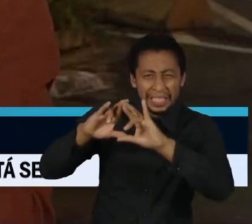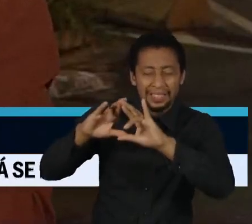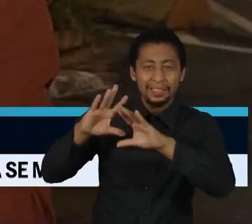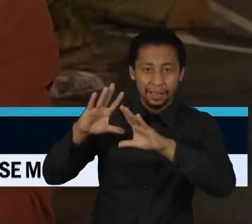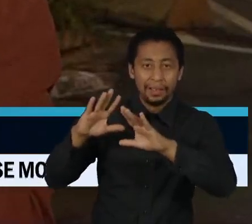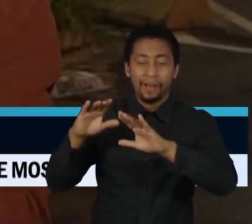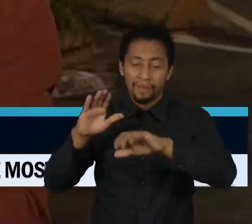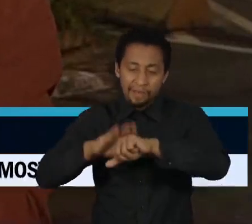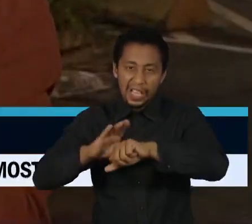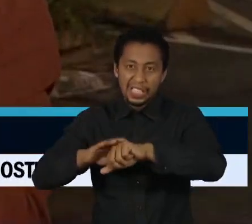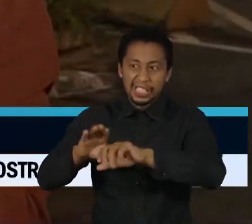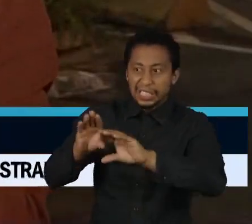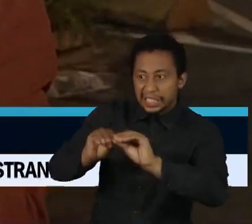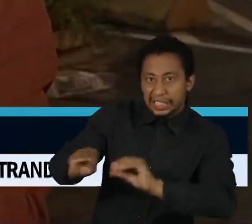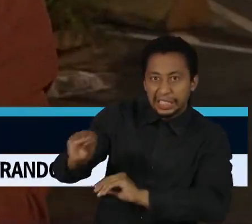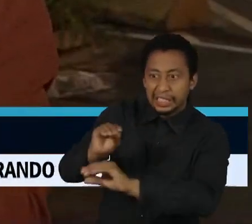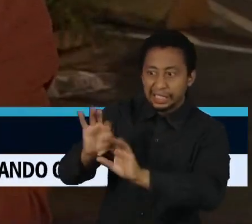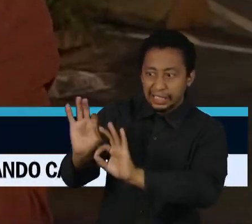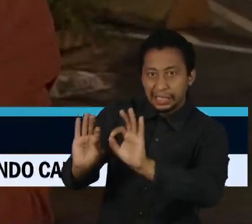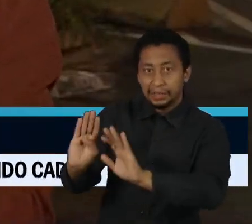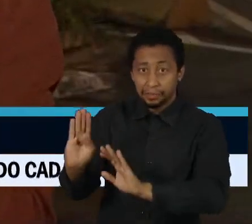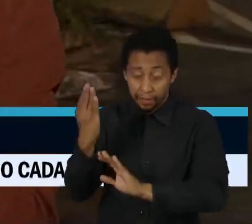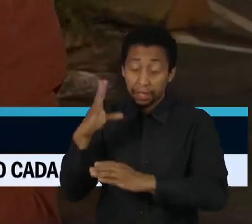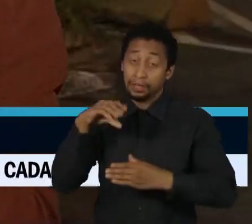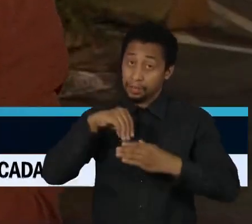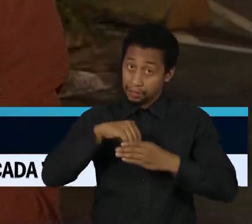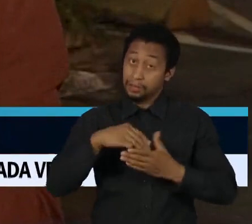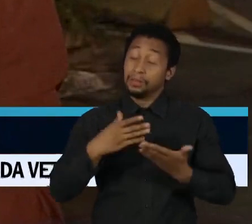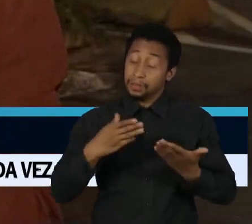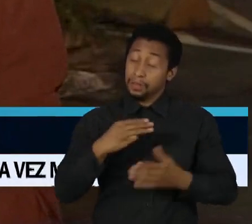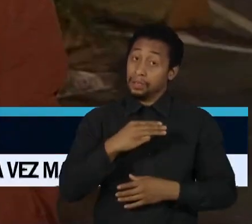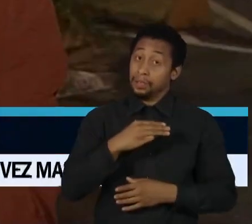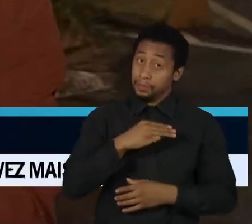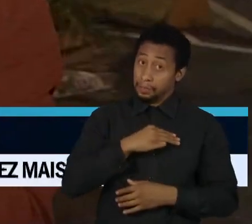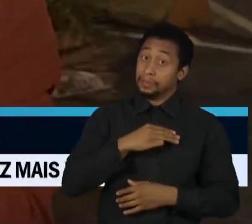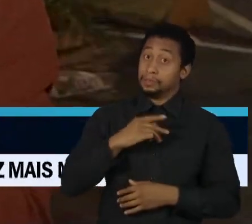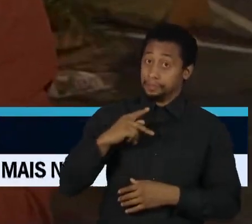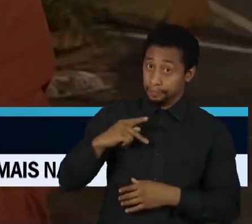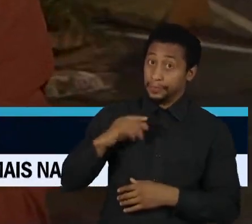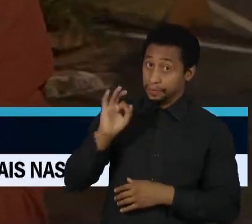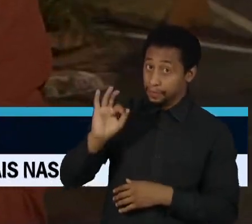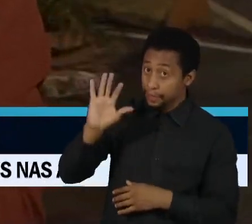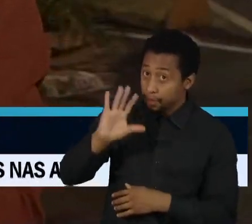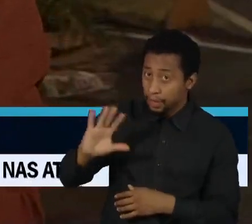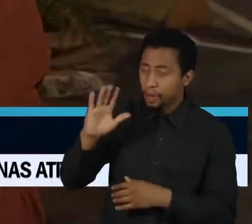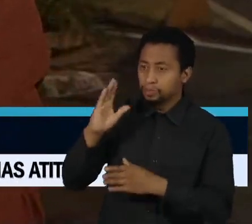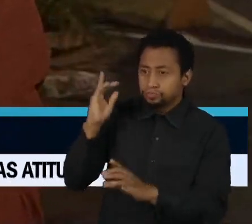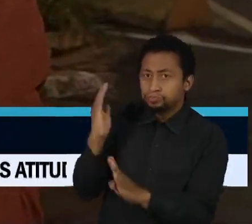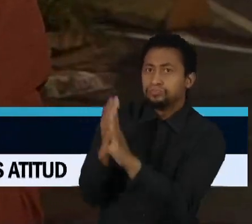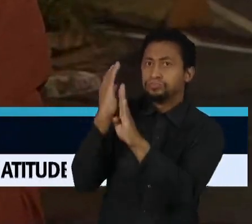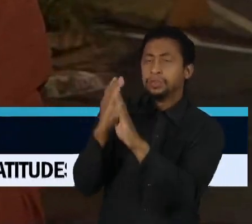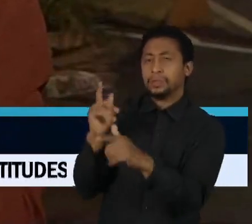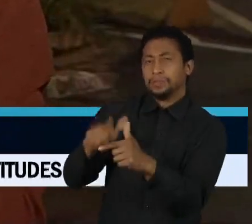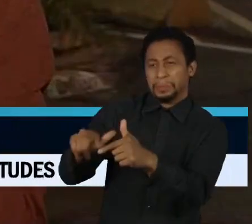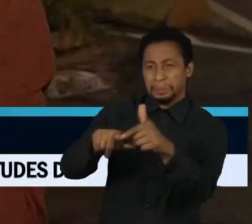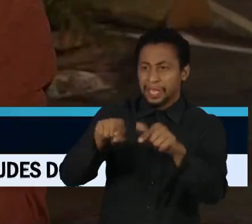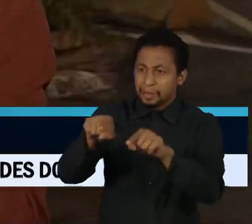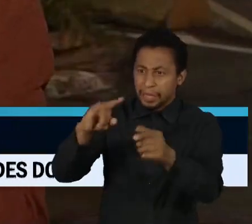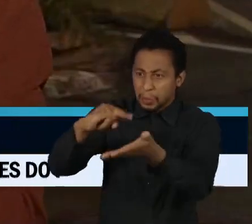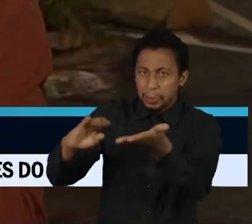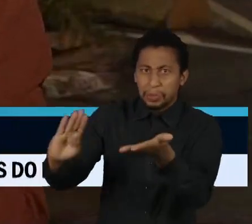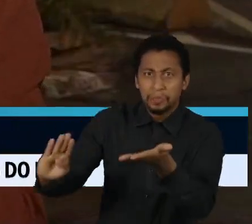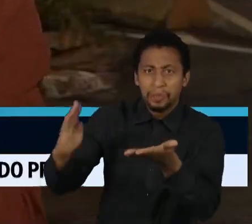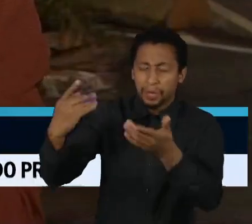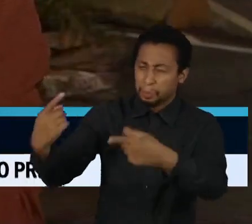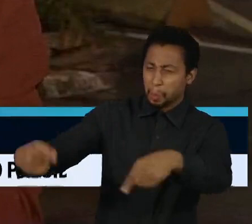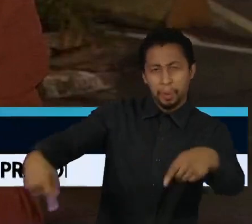Federal e foi autorizada pelo ministro Alexandre de Moraes. O suposto esquema de fraude dominou a pauta aqui de Brasília.